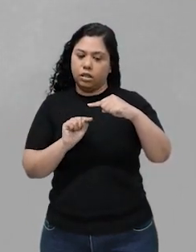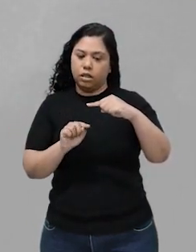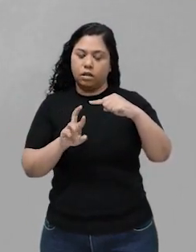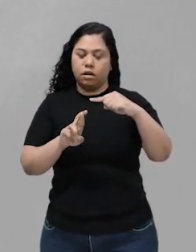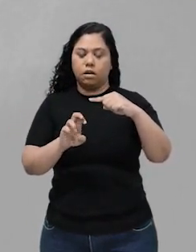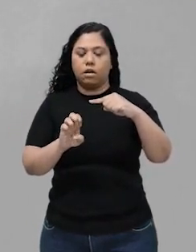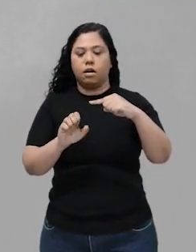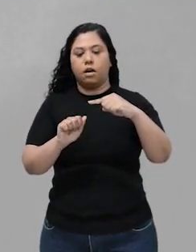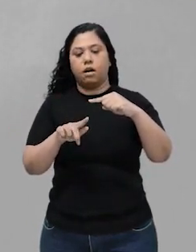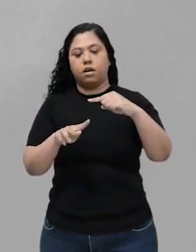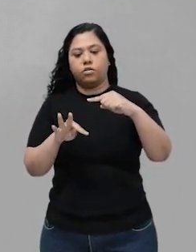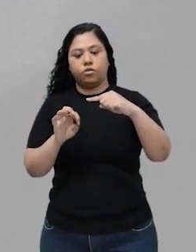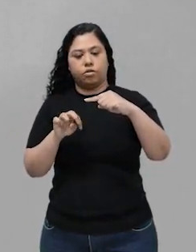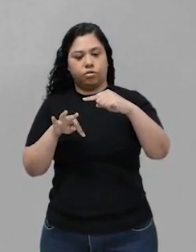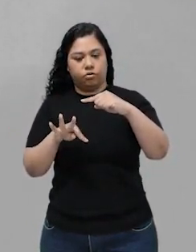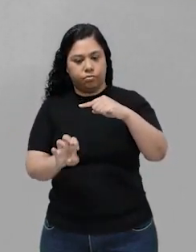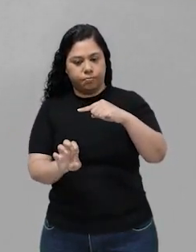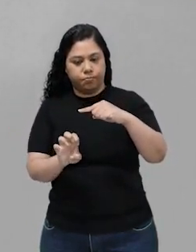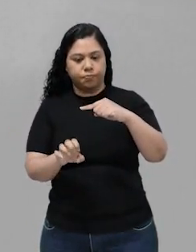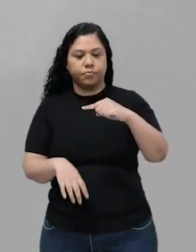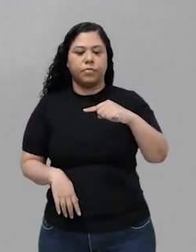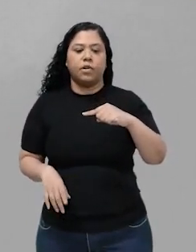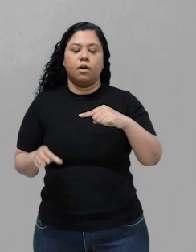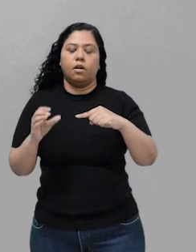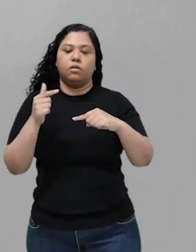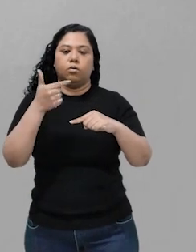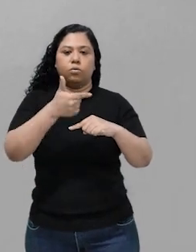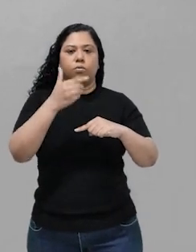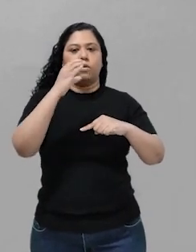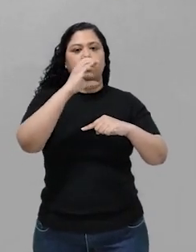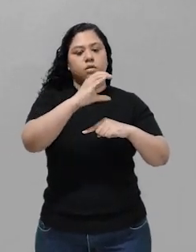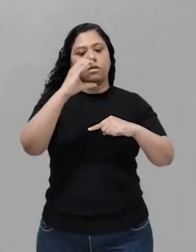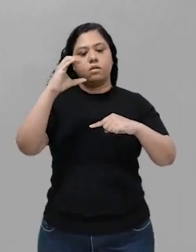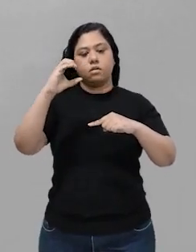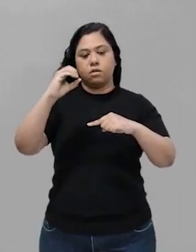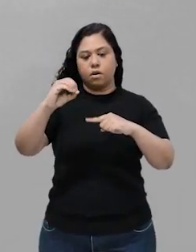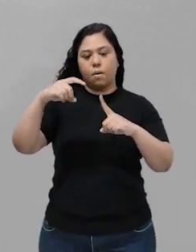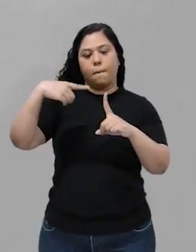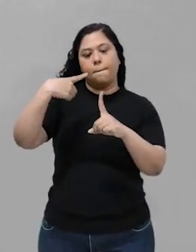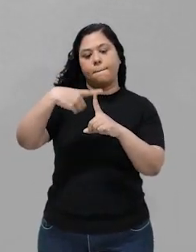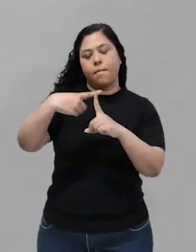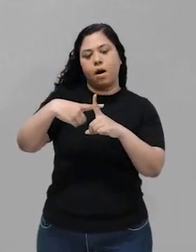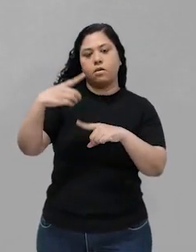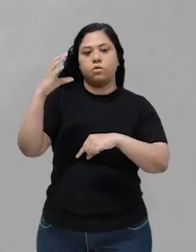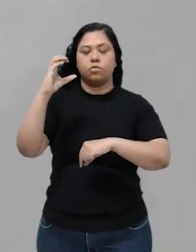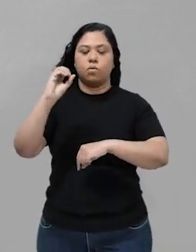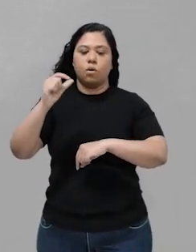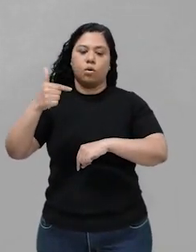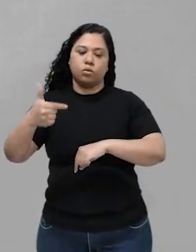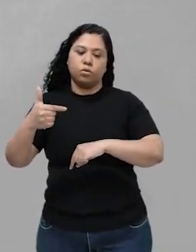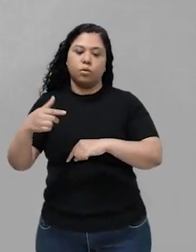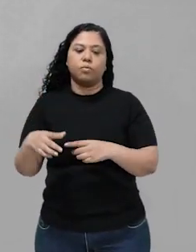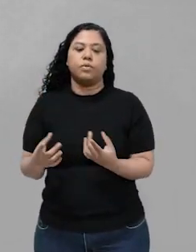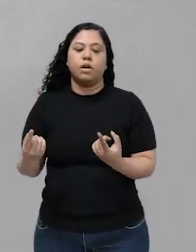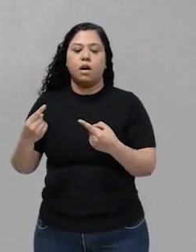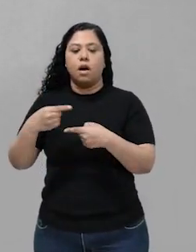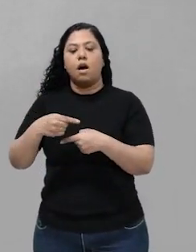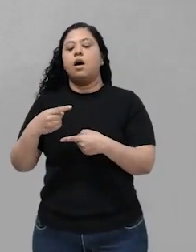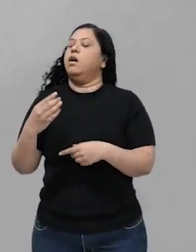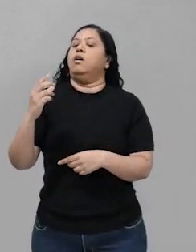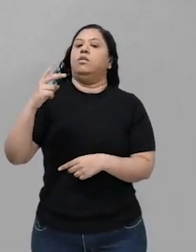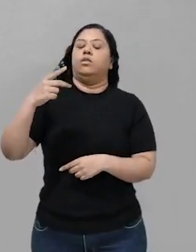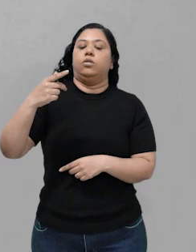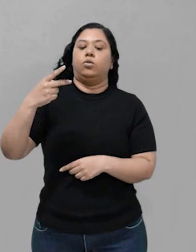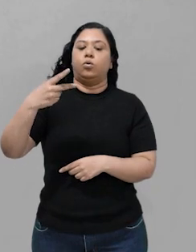tecométrico. Então, 2CO, monóxido de carbono, reagindo com o gás oxigênio, produzindo 2CO₂,